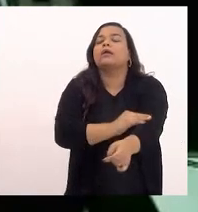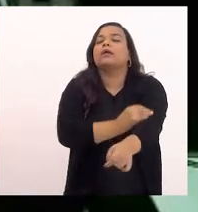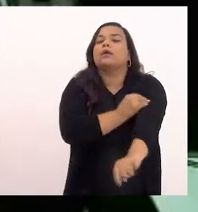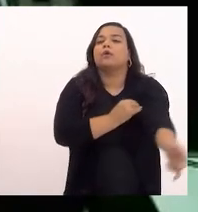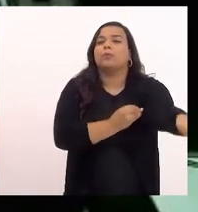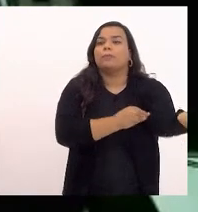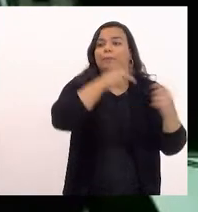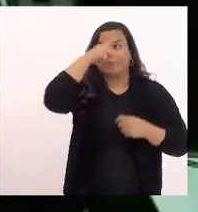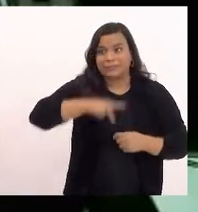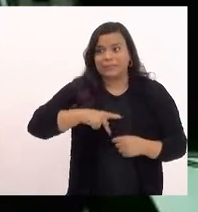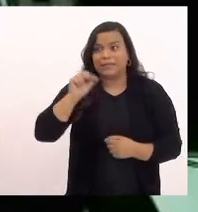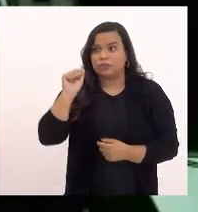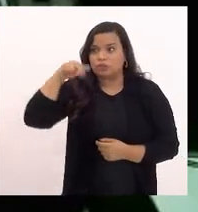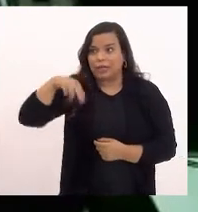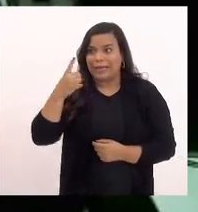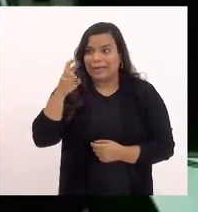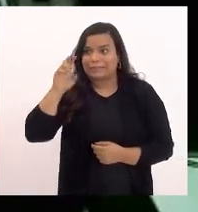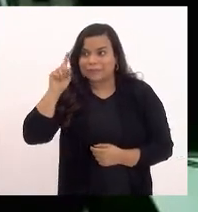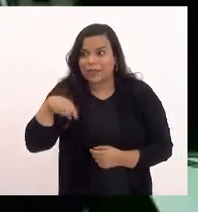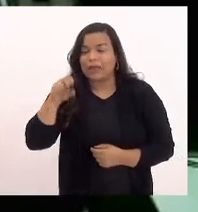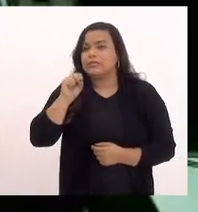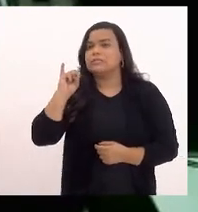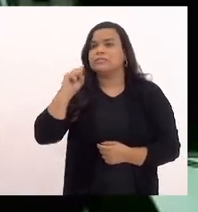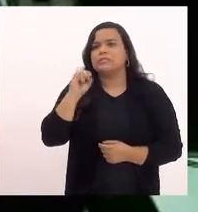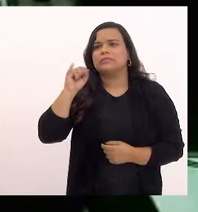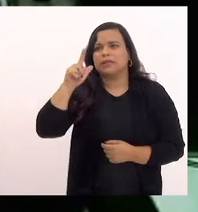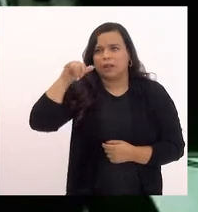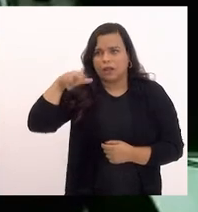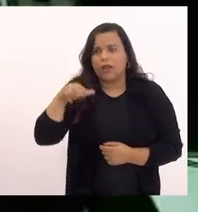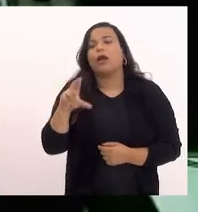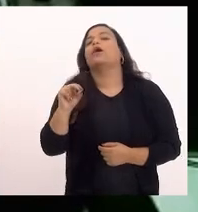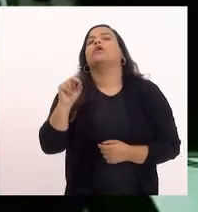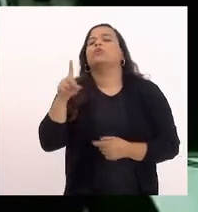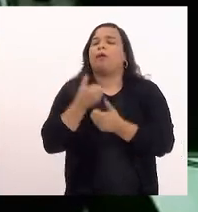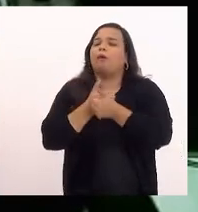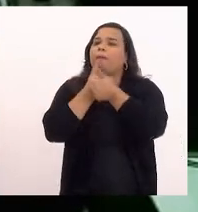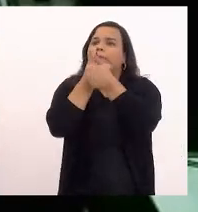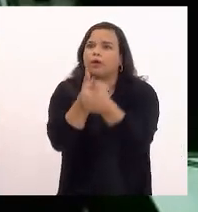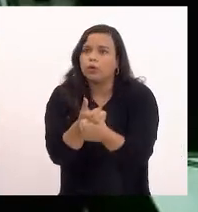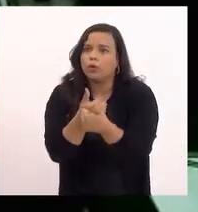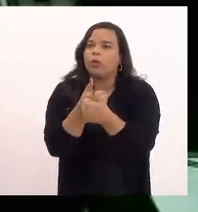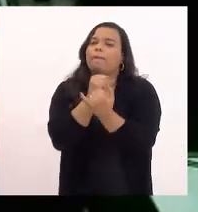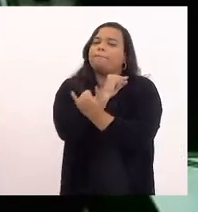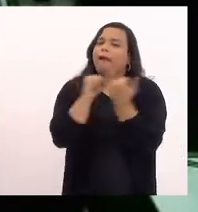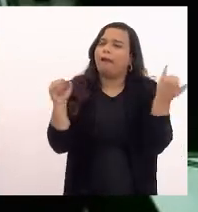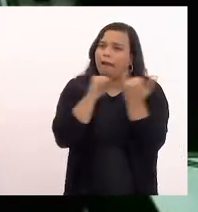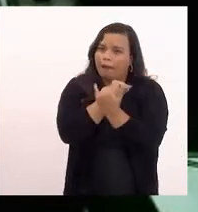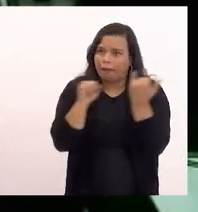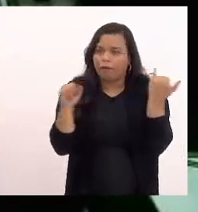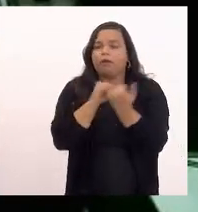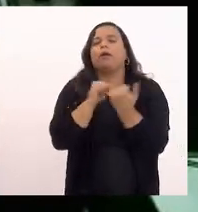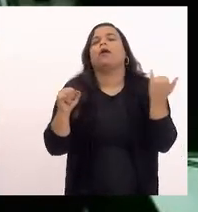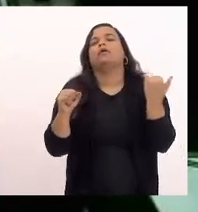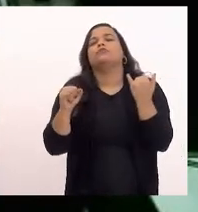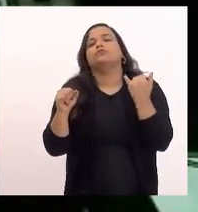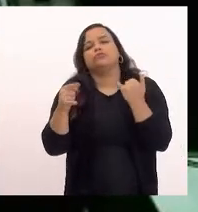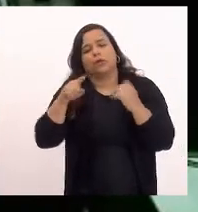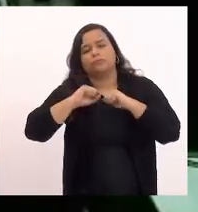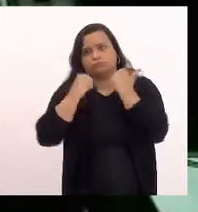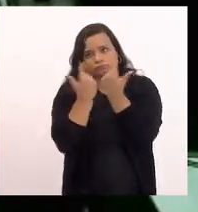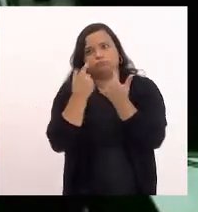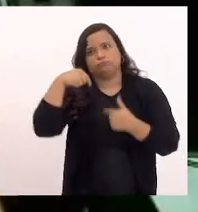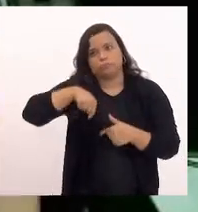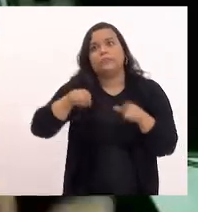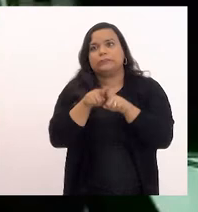casa André Sicilian pôde acompanhar parte da reunião da comitiva aqui na Assembleia Legislativa e também se colocou à